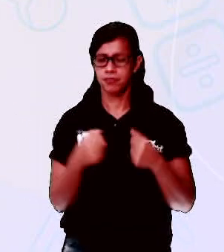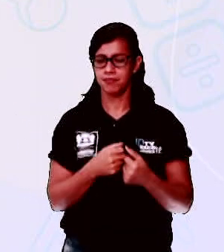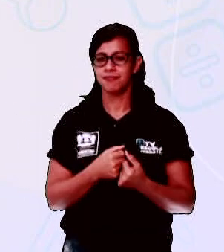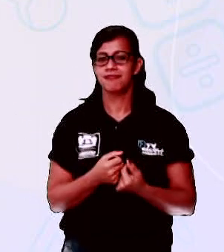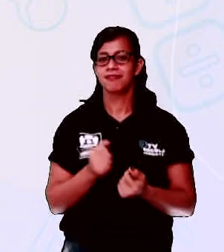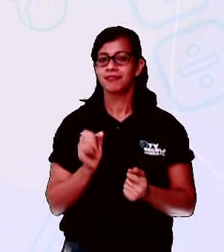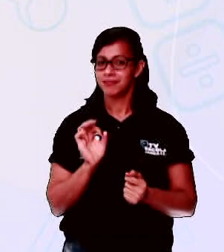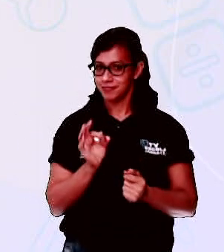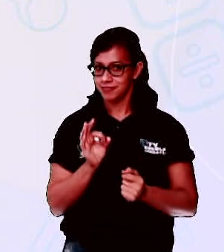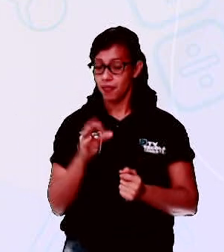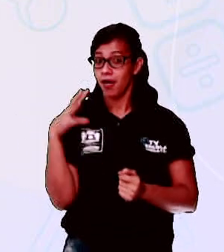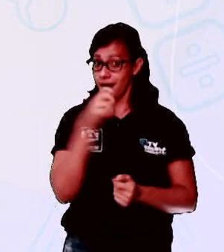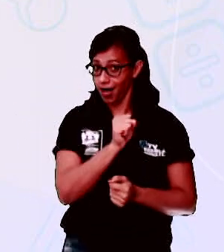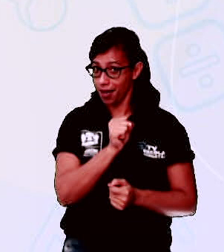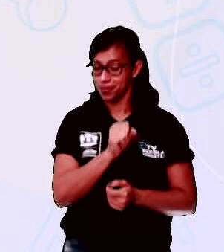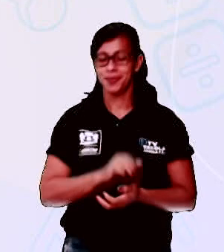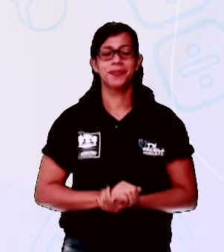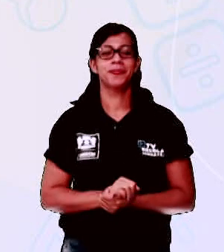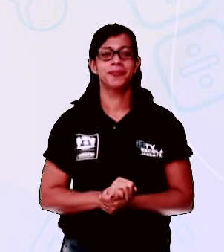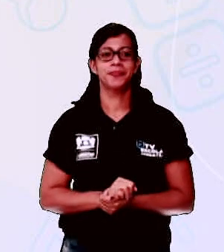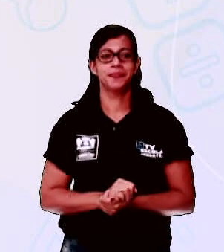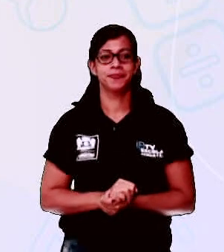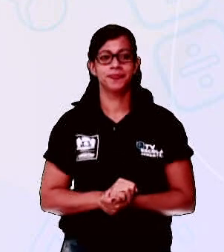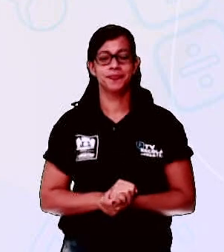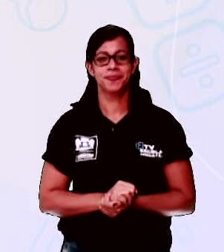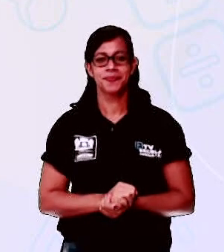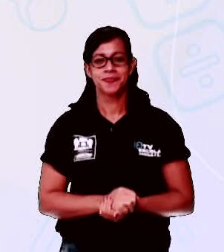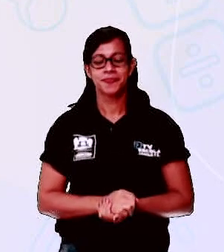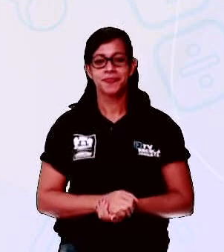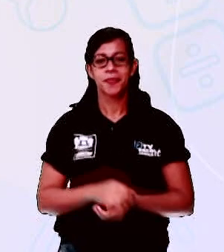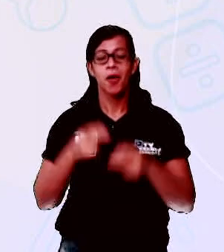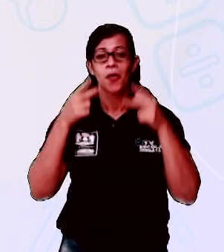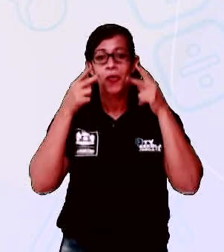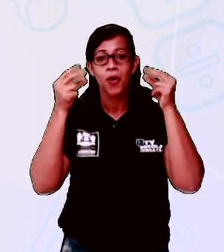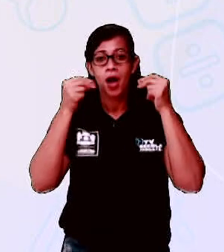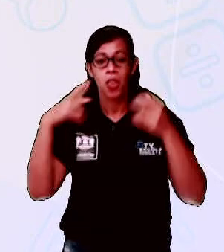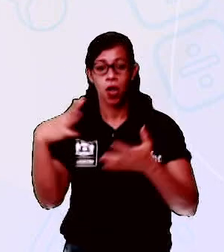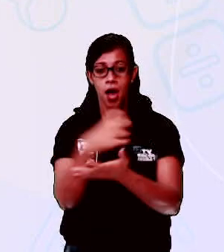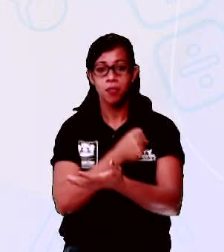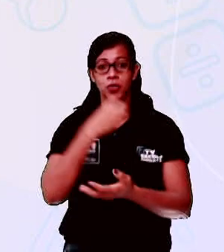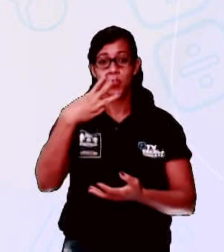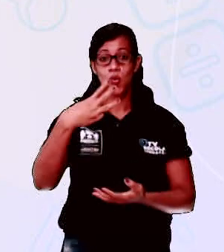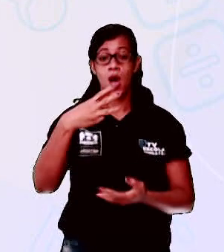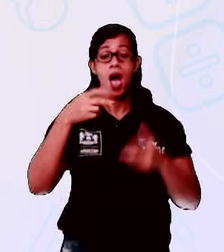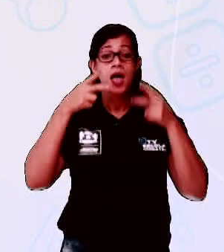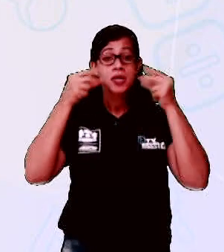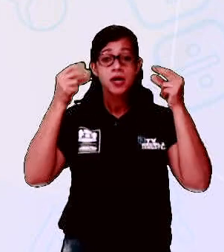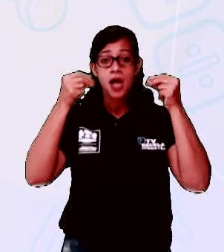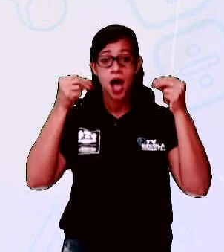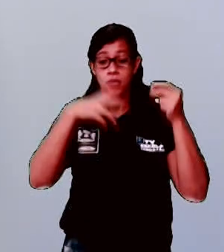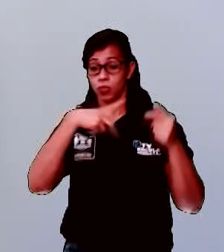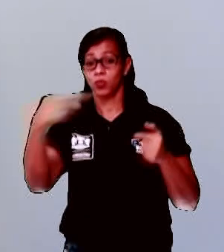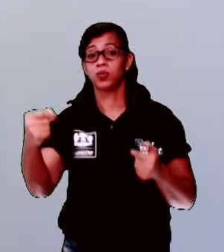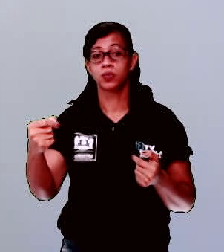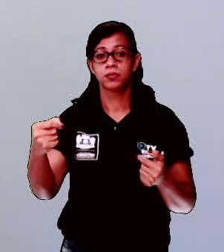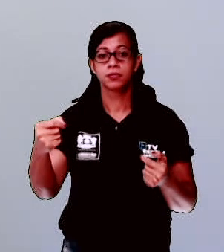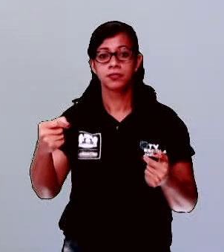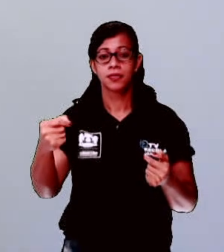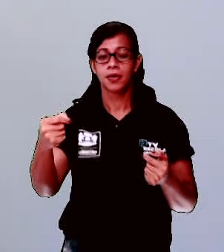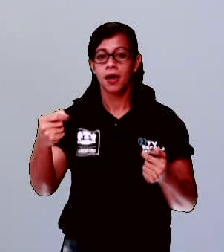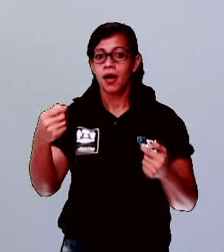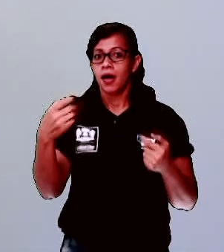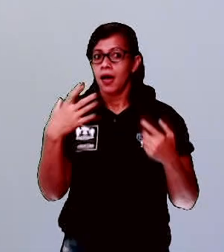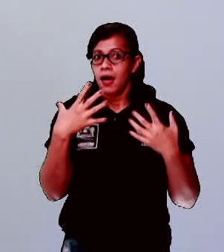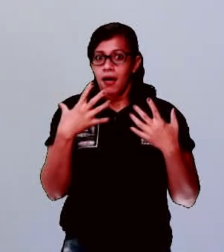forma bem acelerada. Em rápido rapto, um rápido rato, raptou três ratos sem deixar rastros. Ufa,